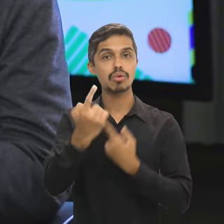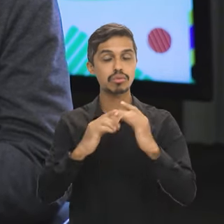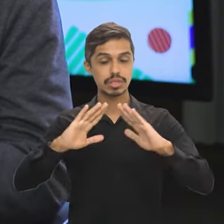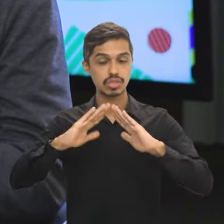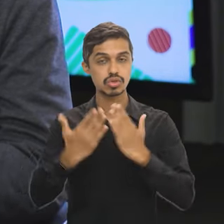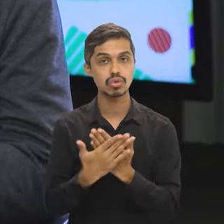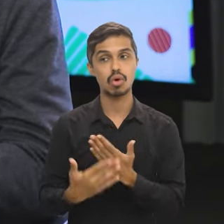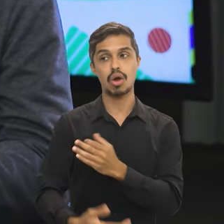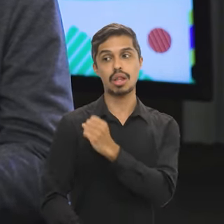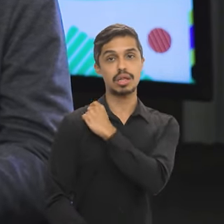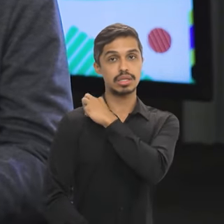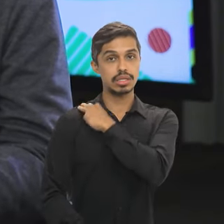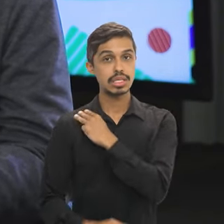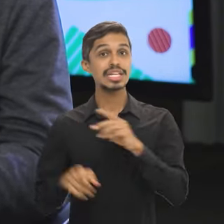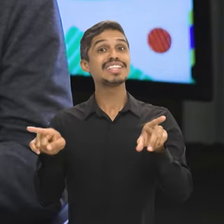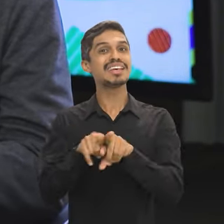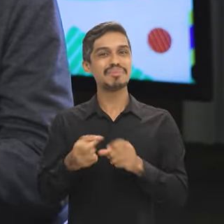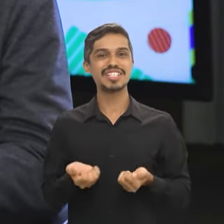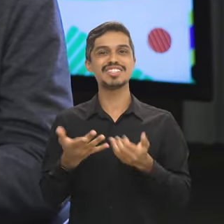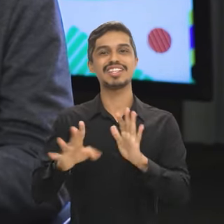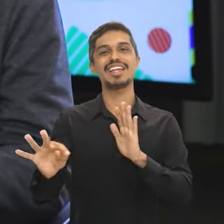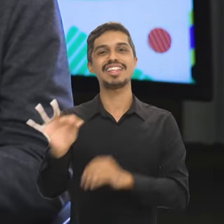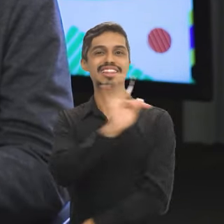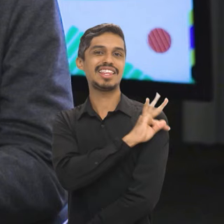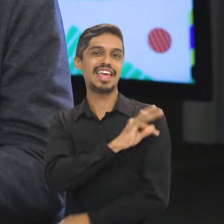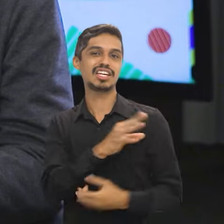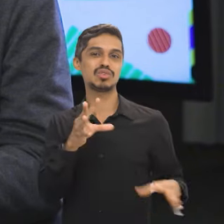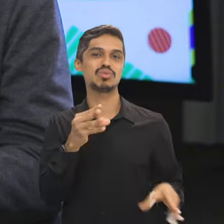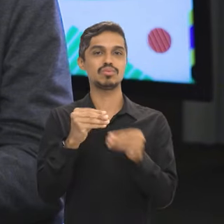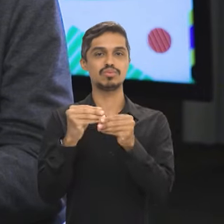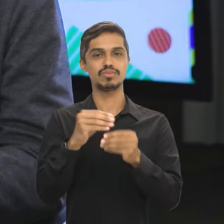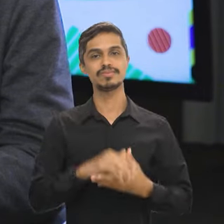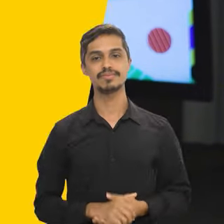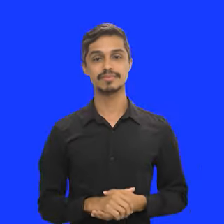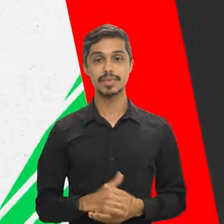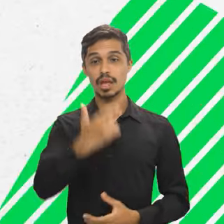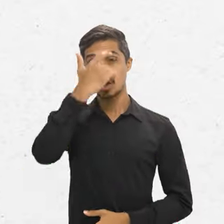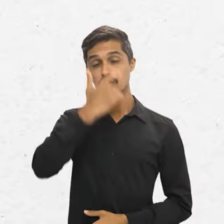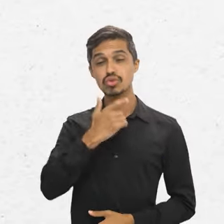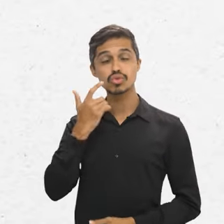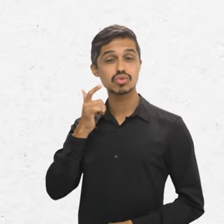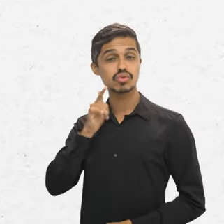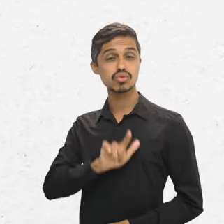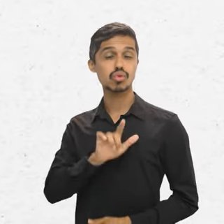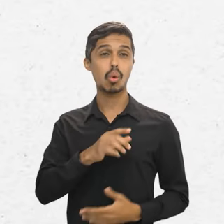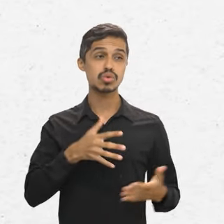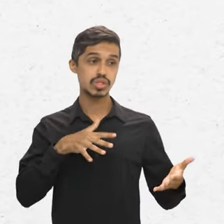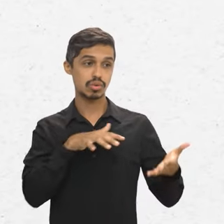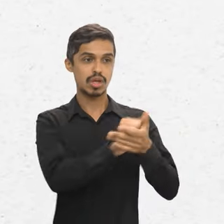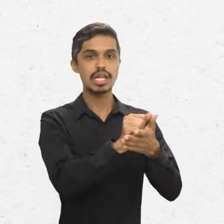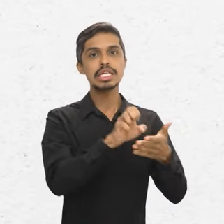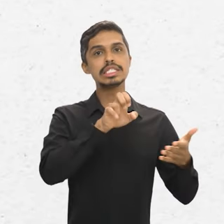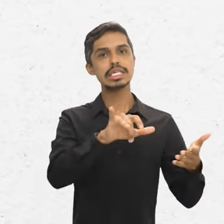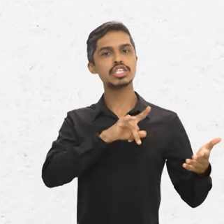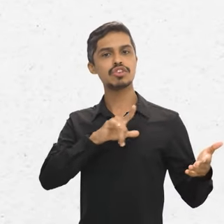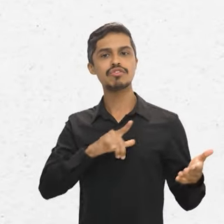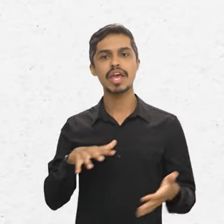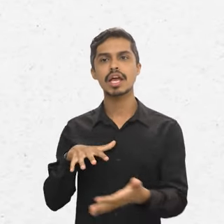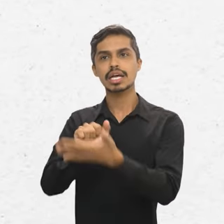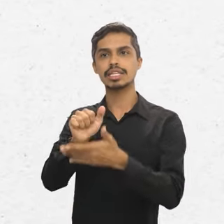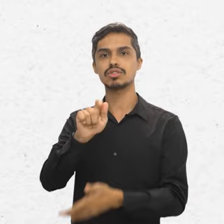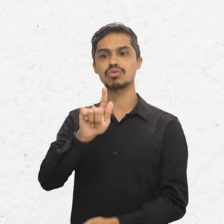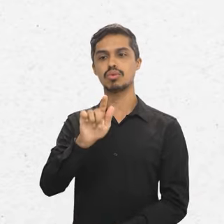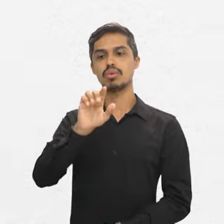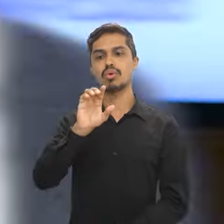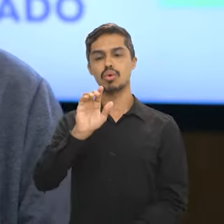escolas de nível médio que também dão uma certificação a nível técnico. Eu só consigo me inscrever no concurso se tiver